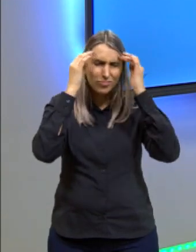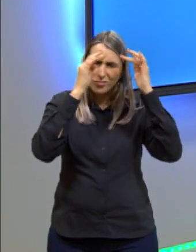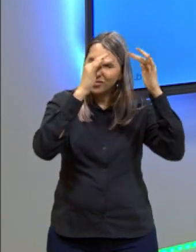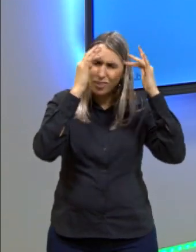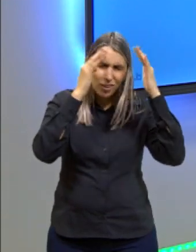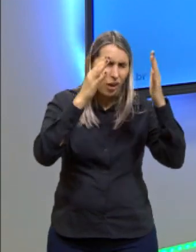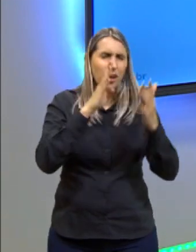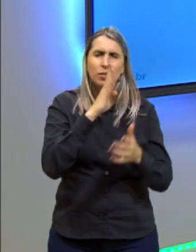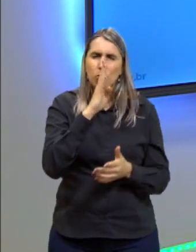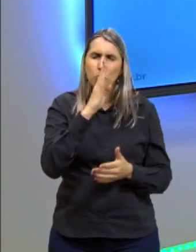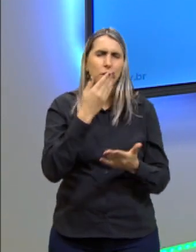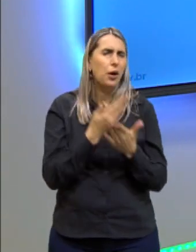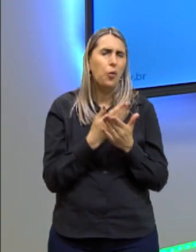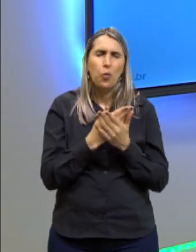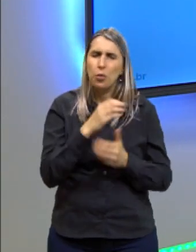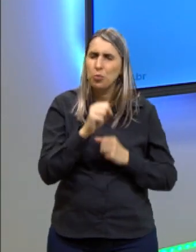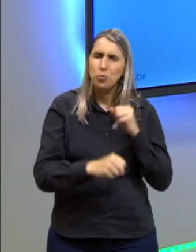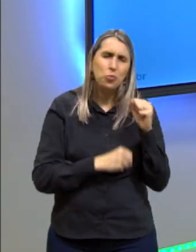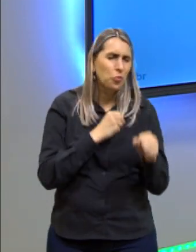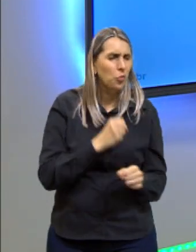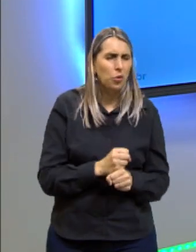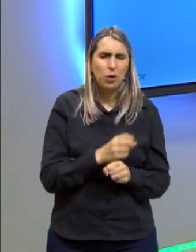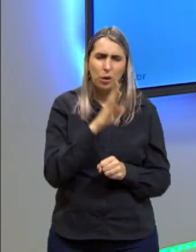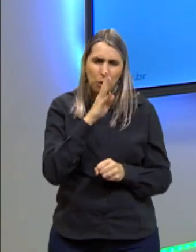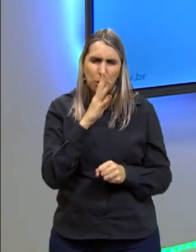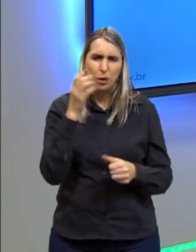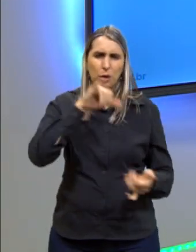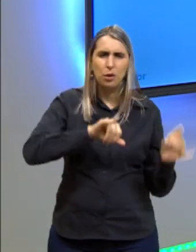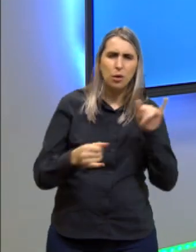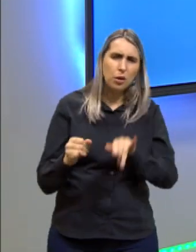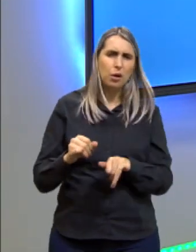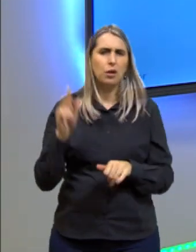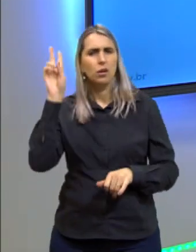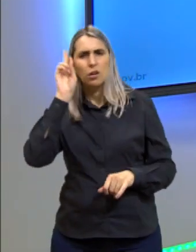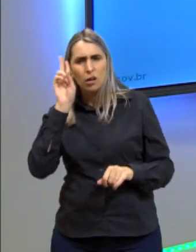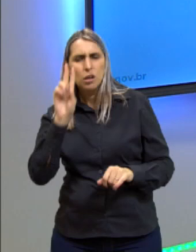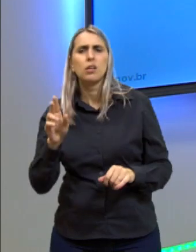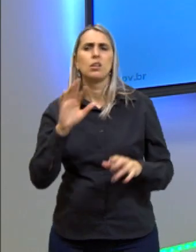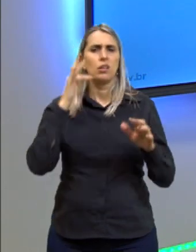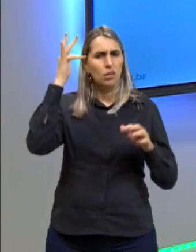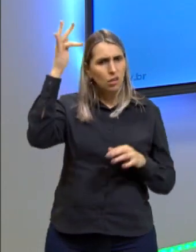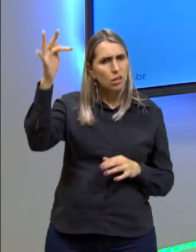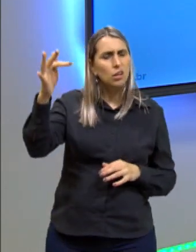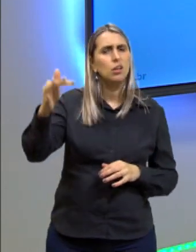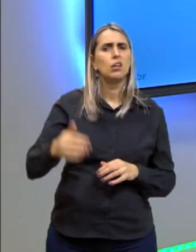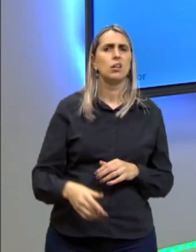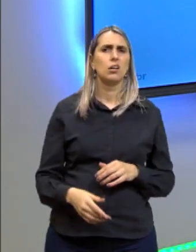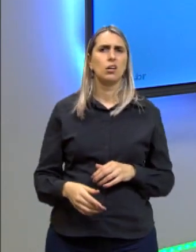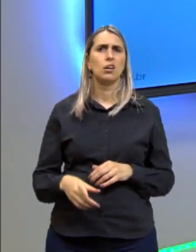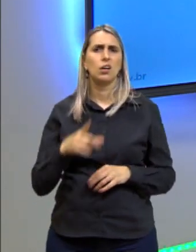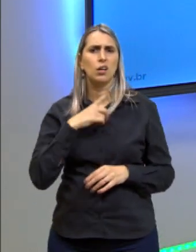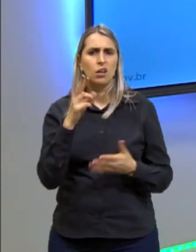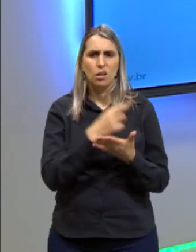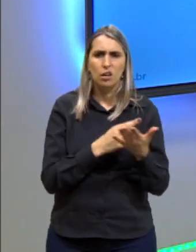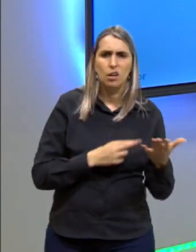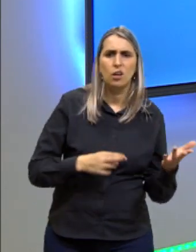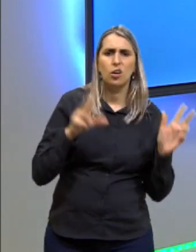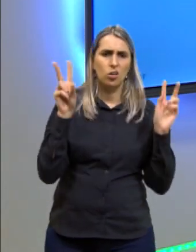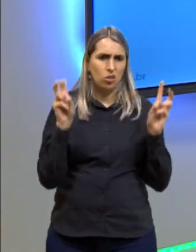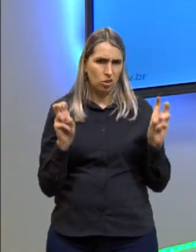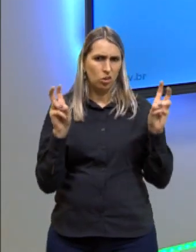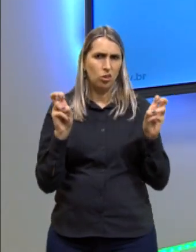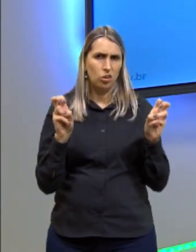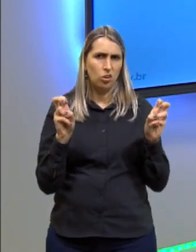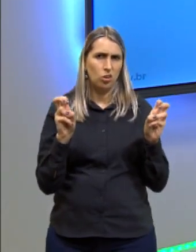a muita aula durante o ano, assistiu aula de química, de história, de filosofia, aí cai uma redação lá sobre